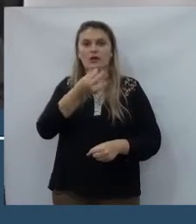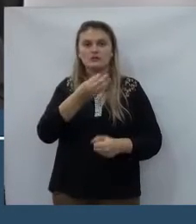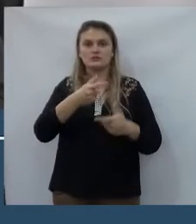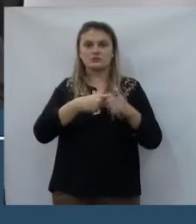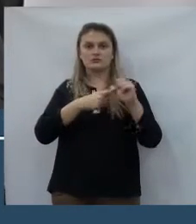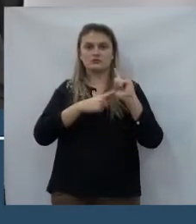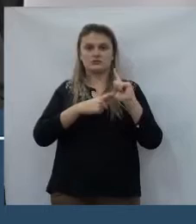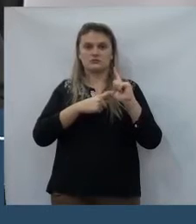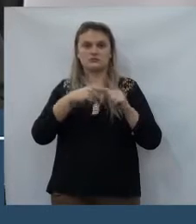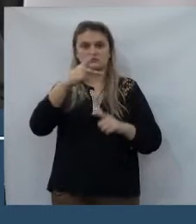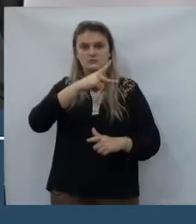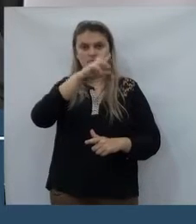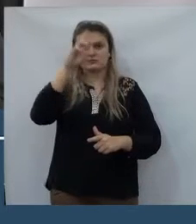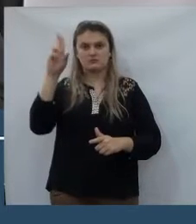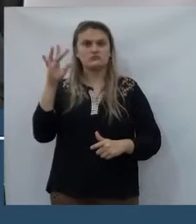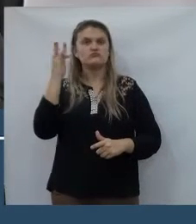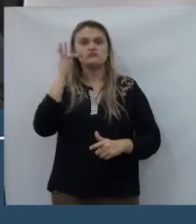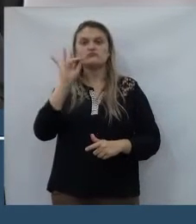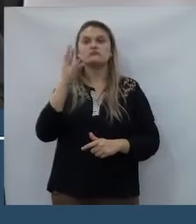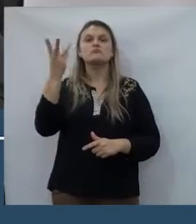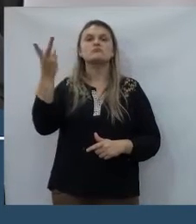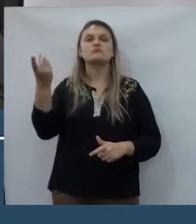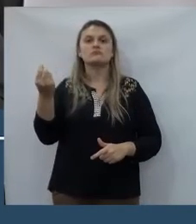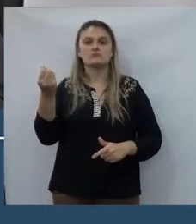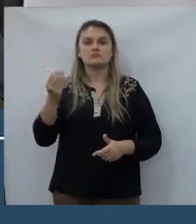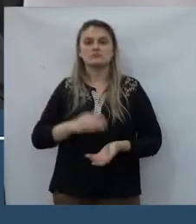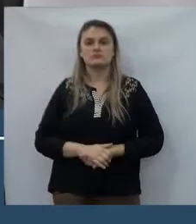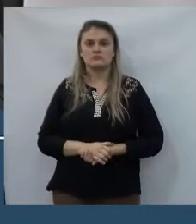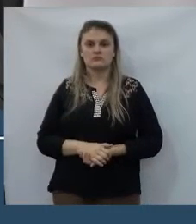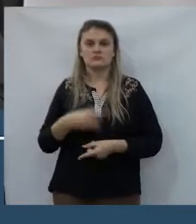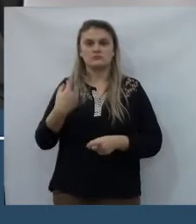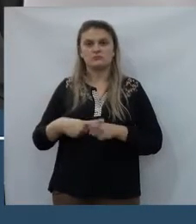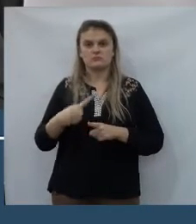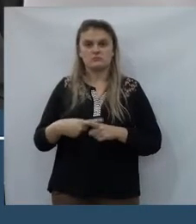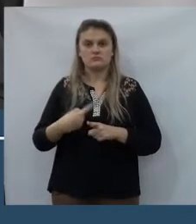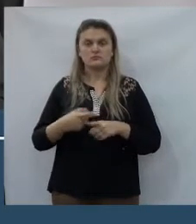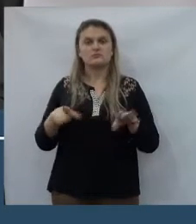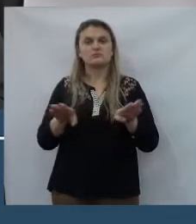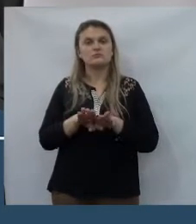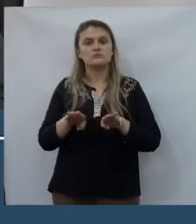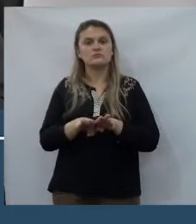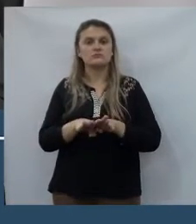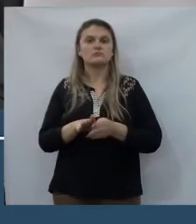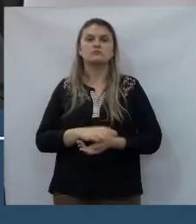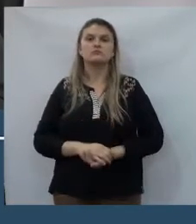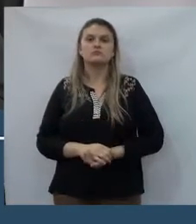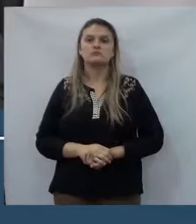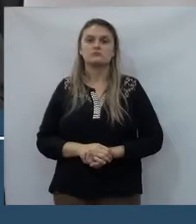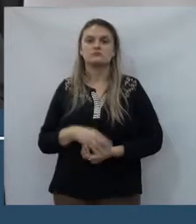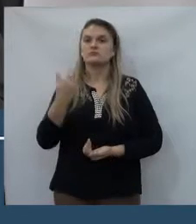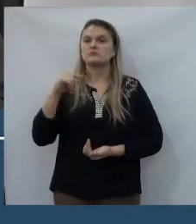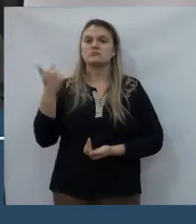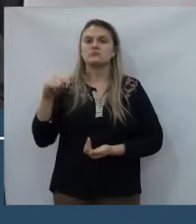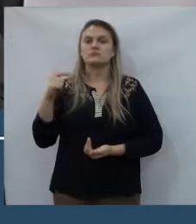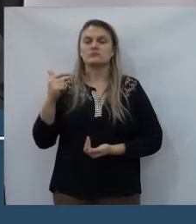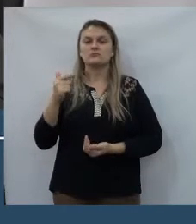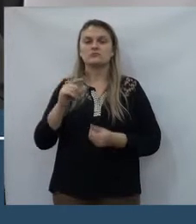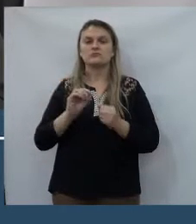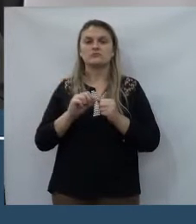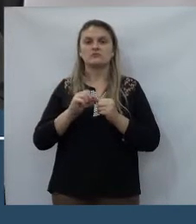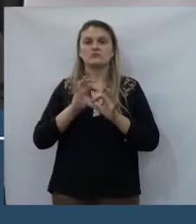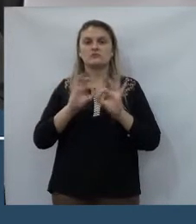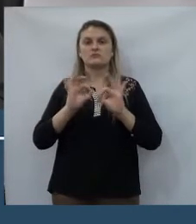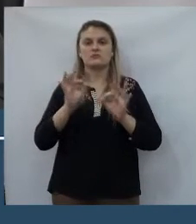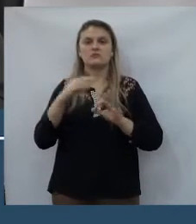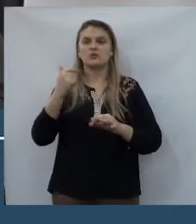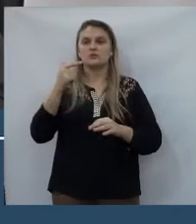dependendo de Porto União e não se sabe até quando, devido que eles também não têm a